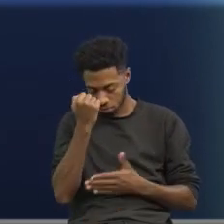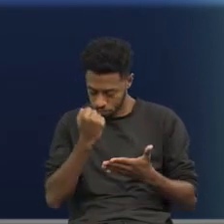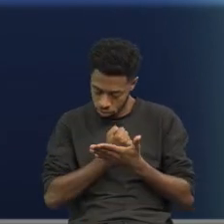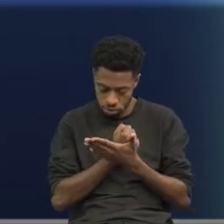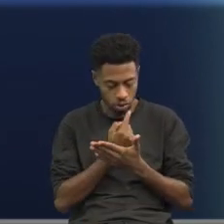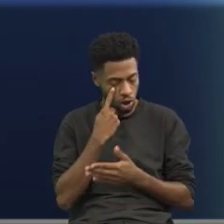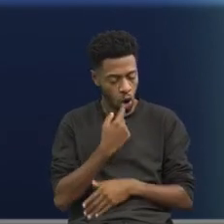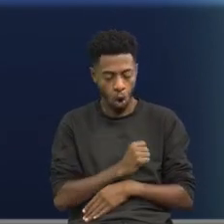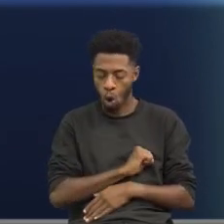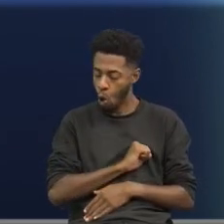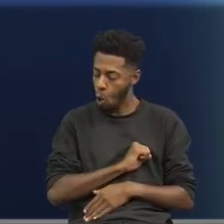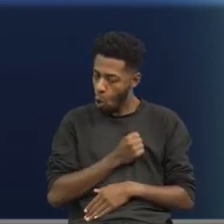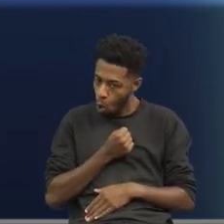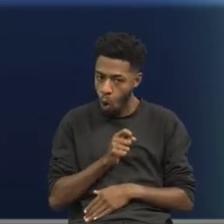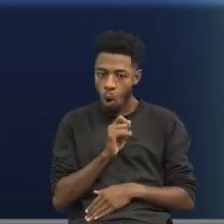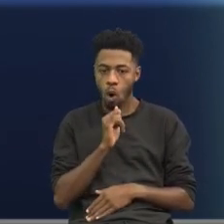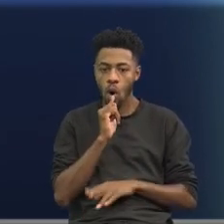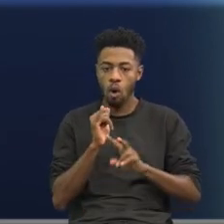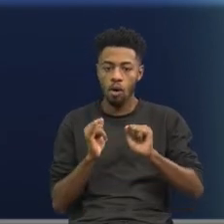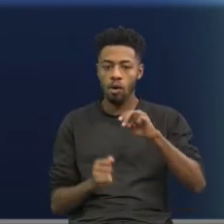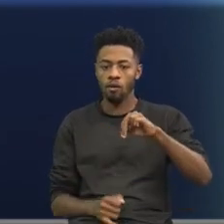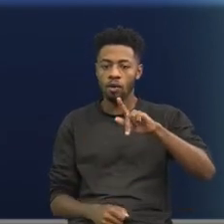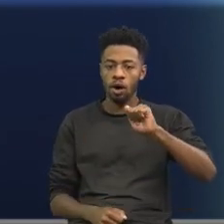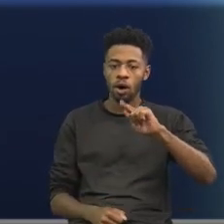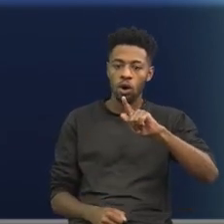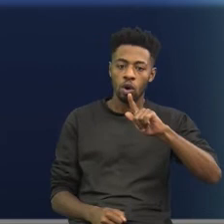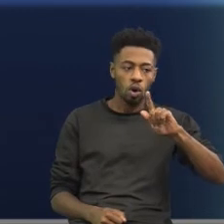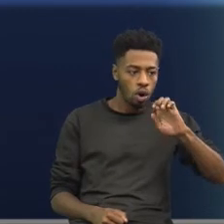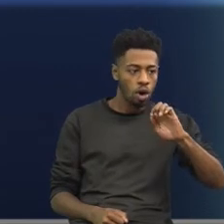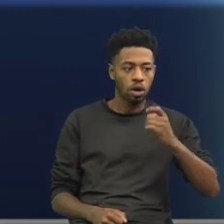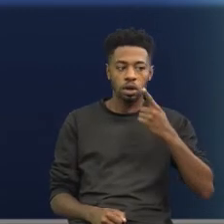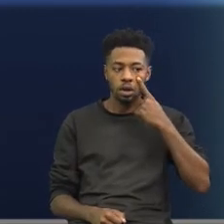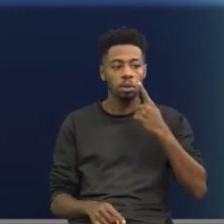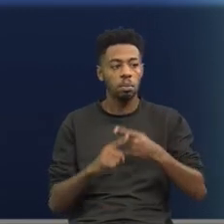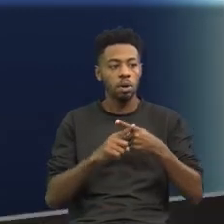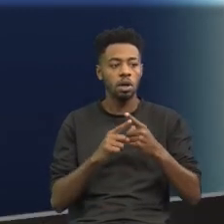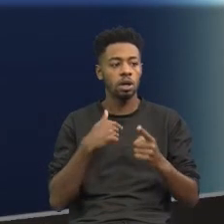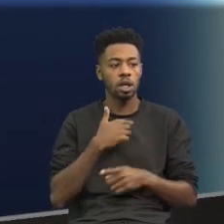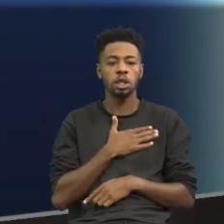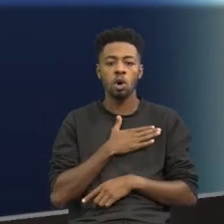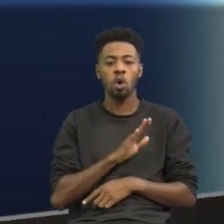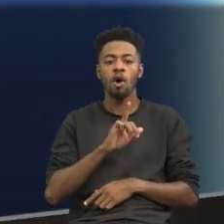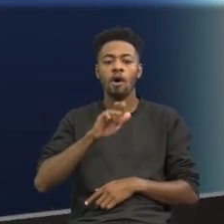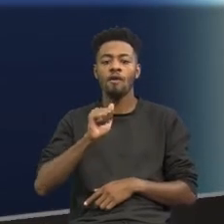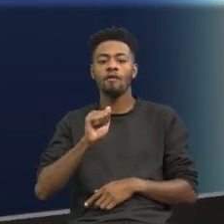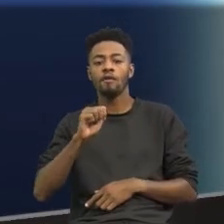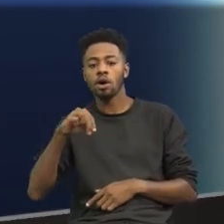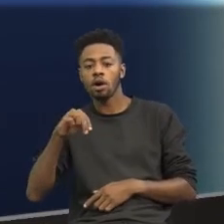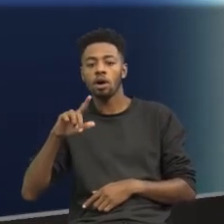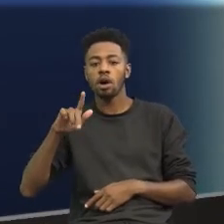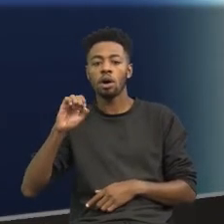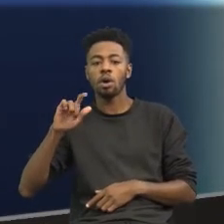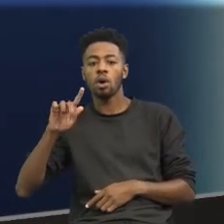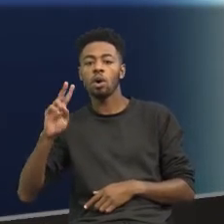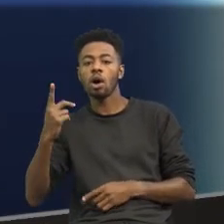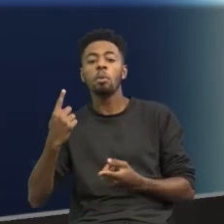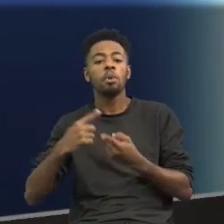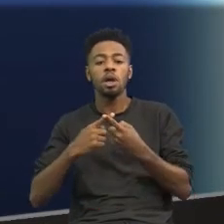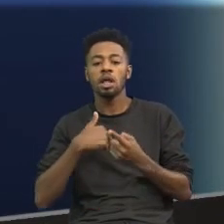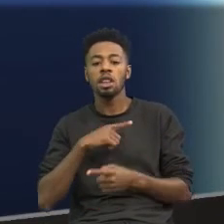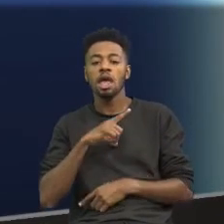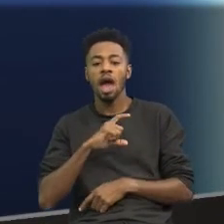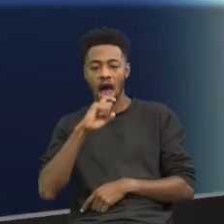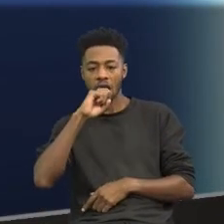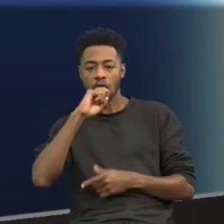que odiava o Van Gogh, a obra do Van Gogh. Ele odiava a obra do Van Gogh, na verdade, porque ele tinha inveja,